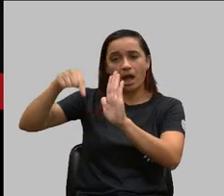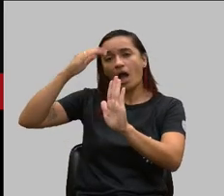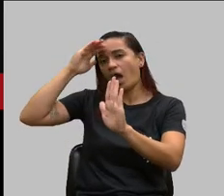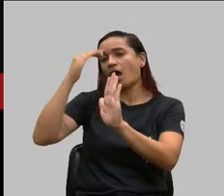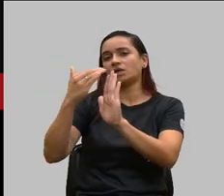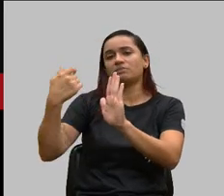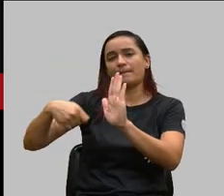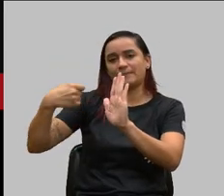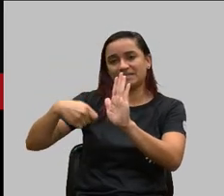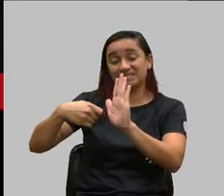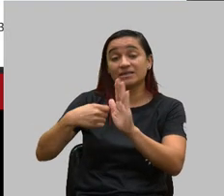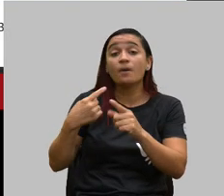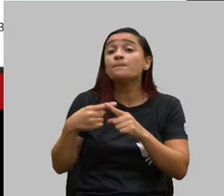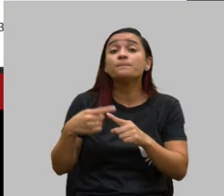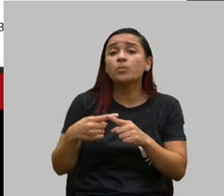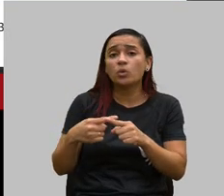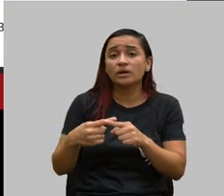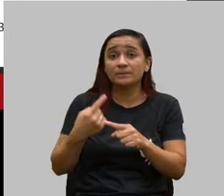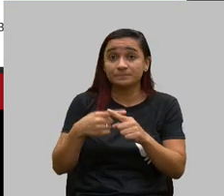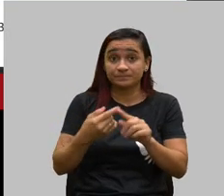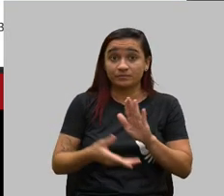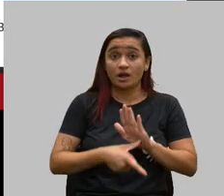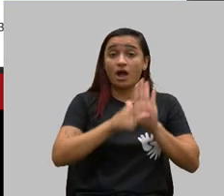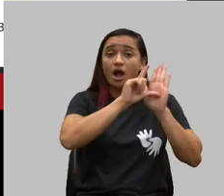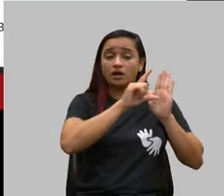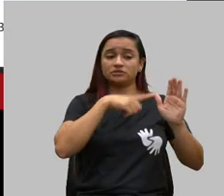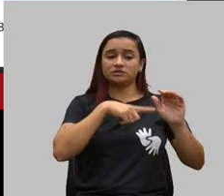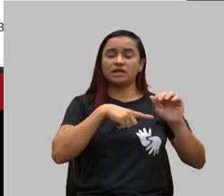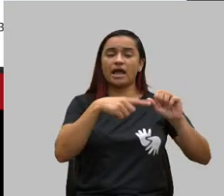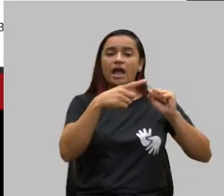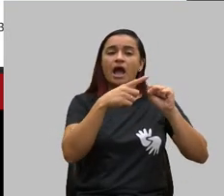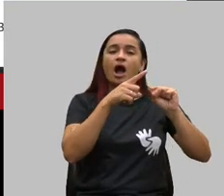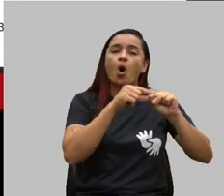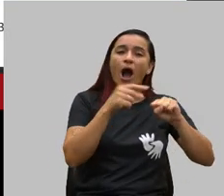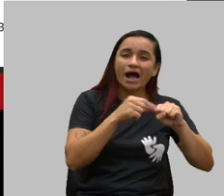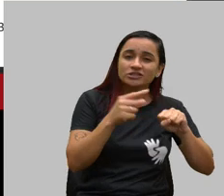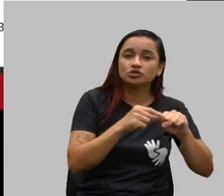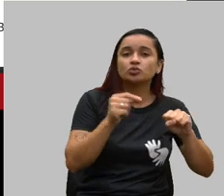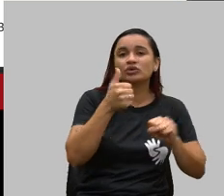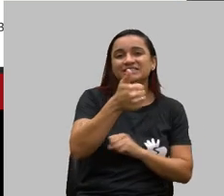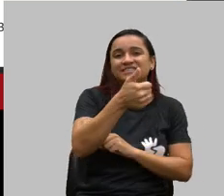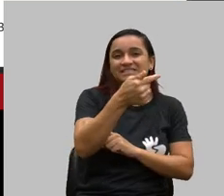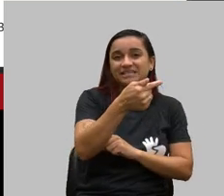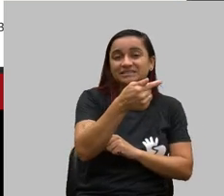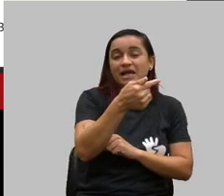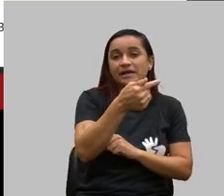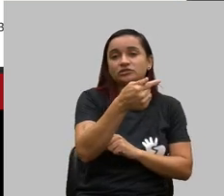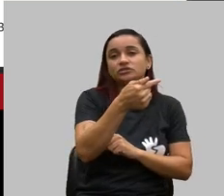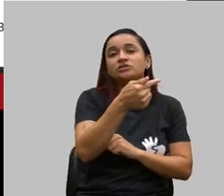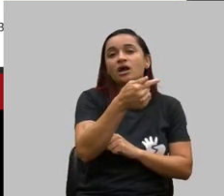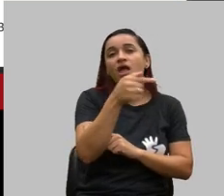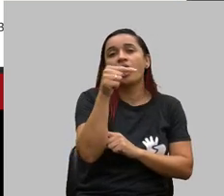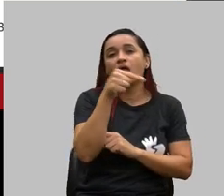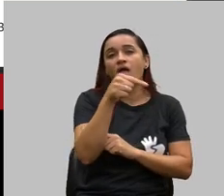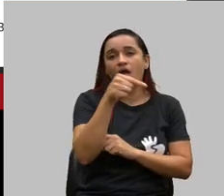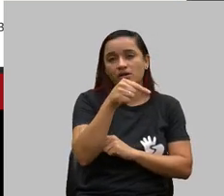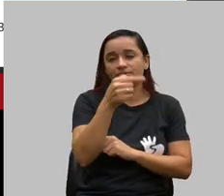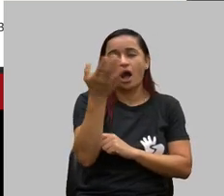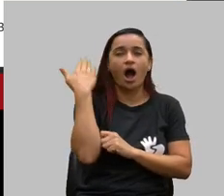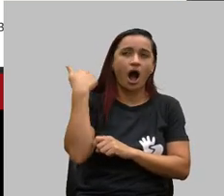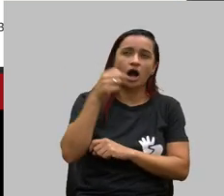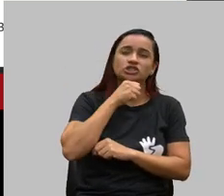contrato porque existia um artigo que era o 17 parágrafo único da agência da antiga